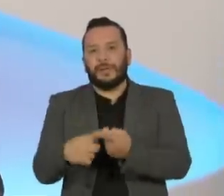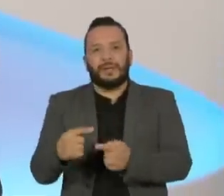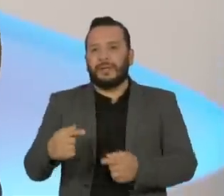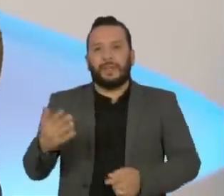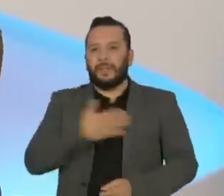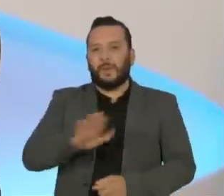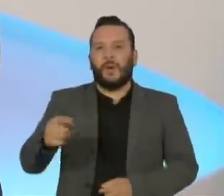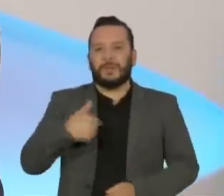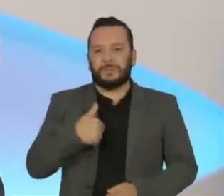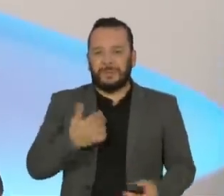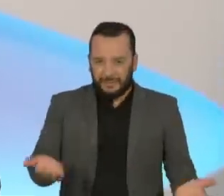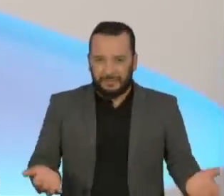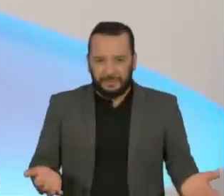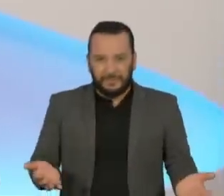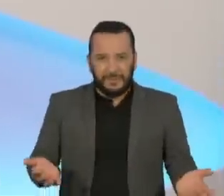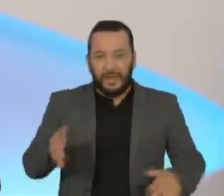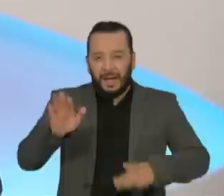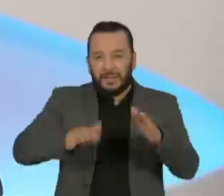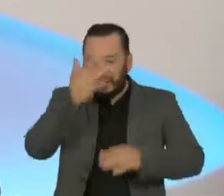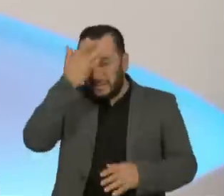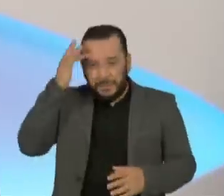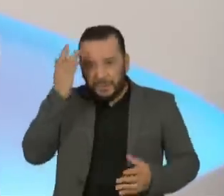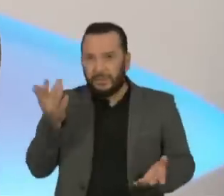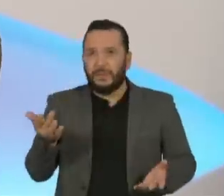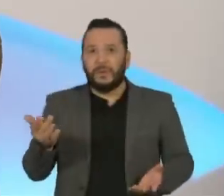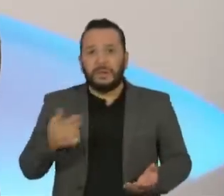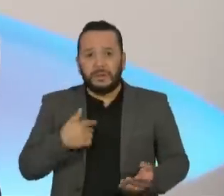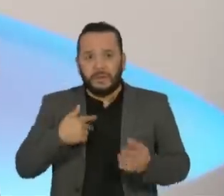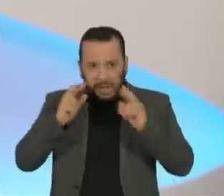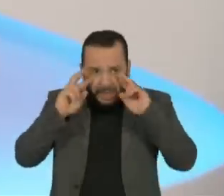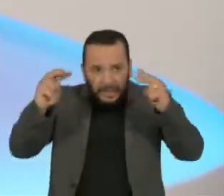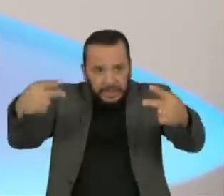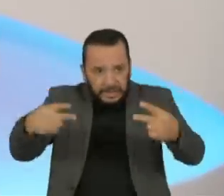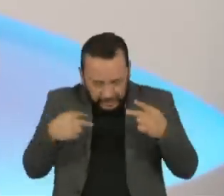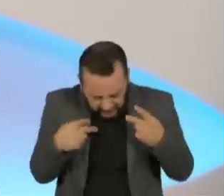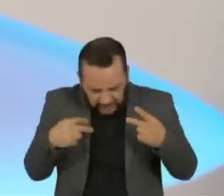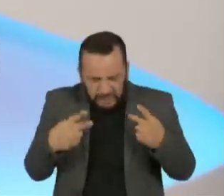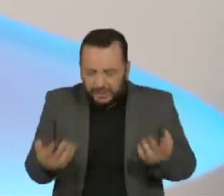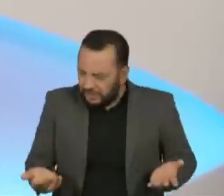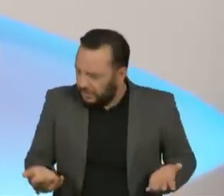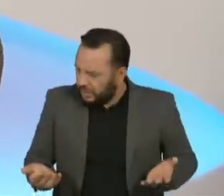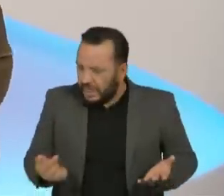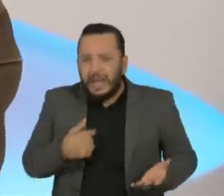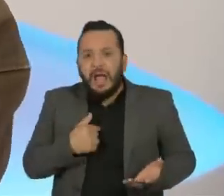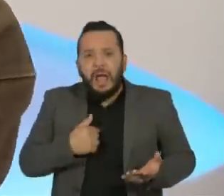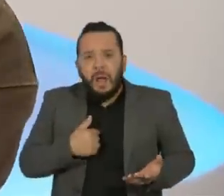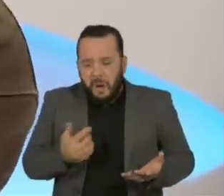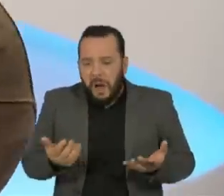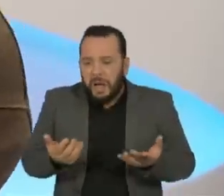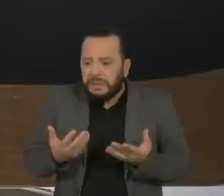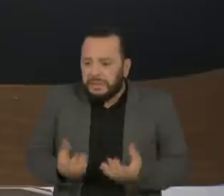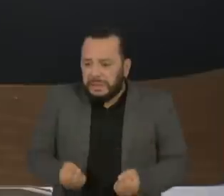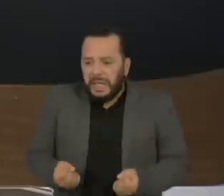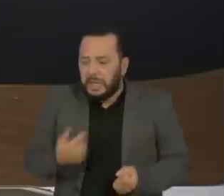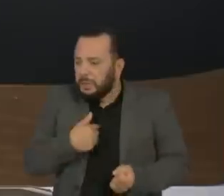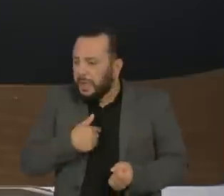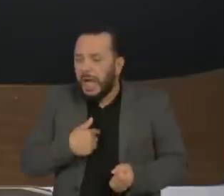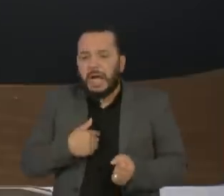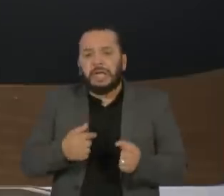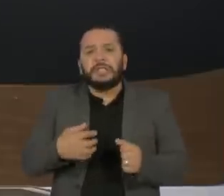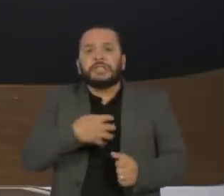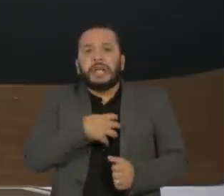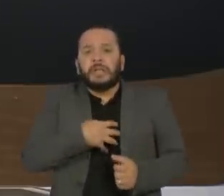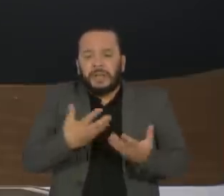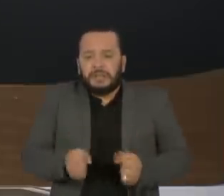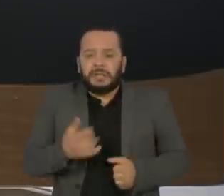se perpetuam e as pessoas não têm a menor autocrítica e ainda se jactam desse tipo de cacoete. Então, vou dar uma de